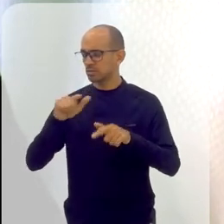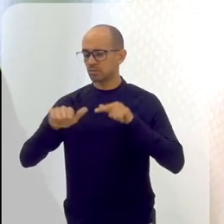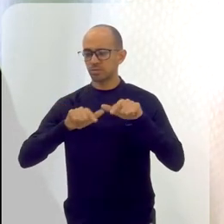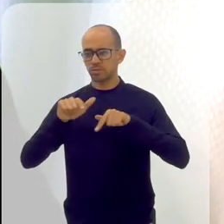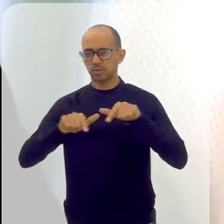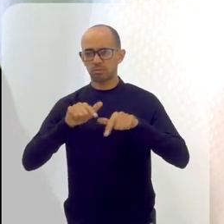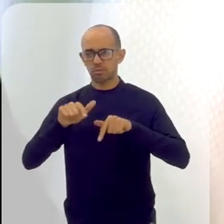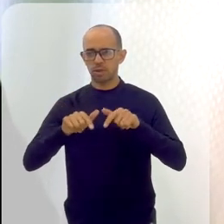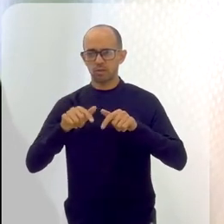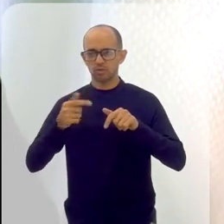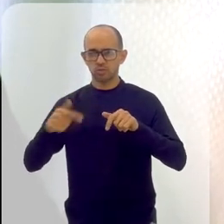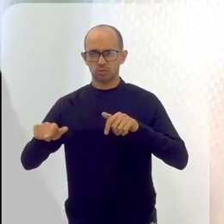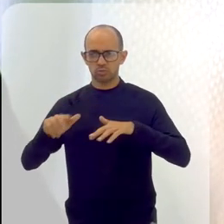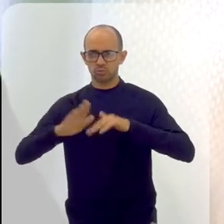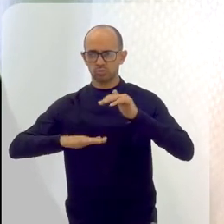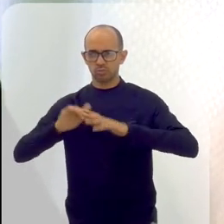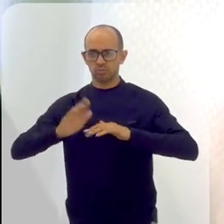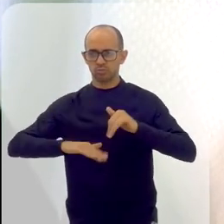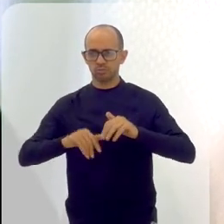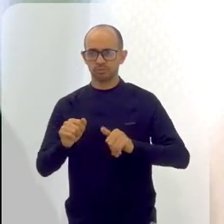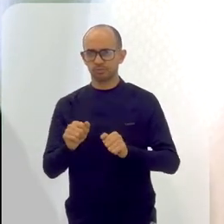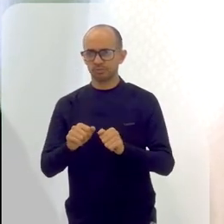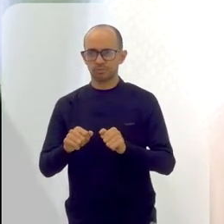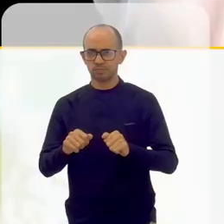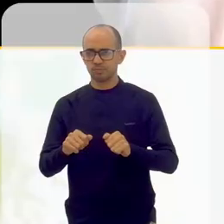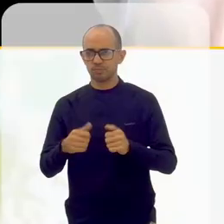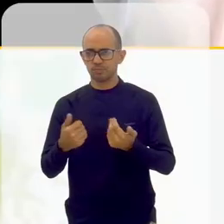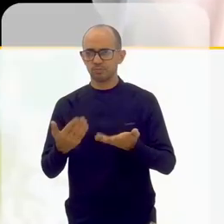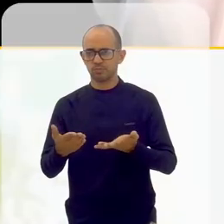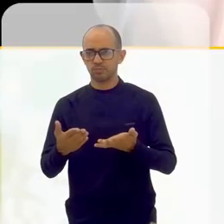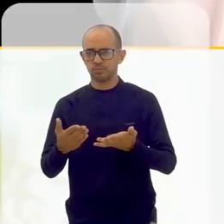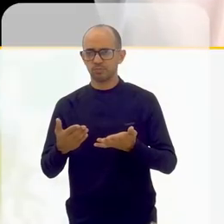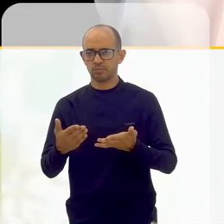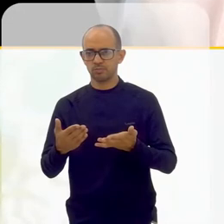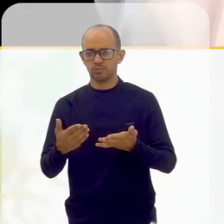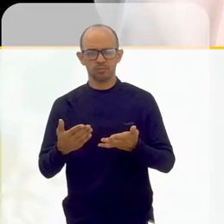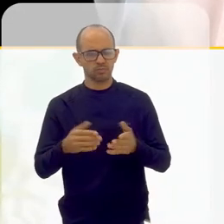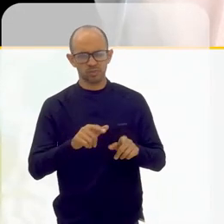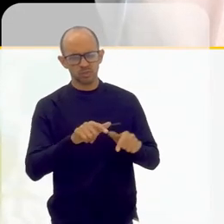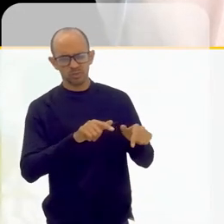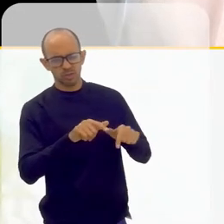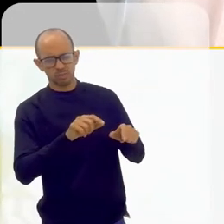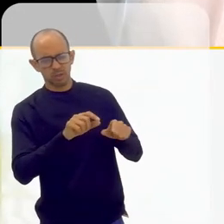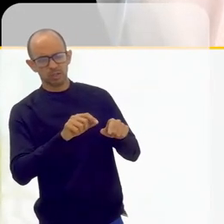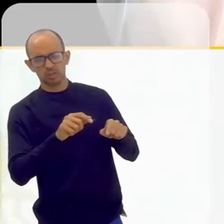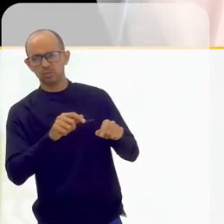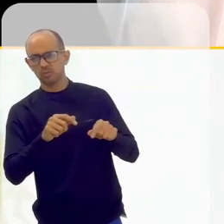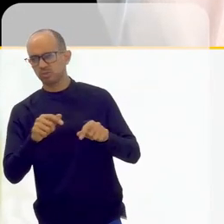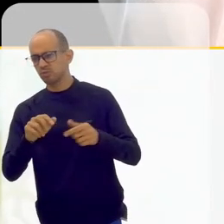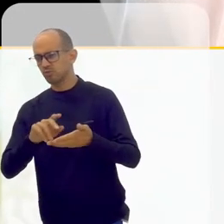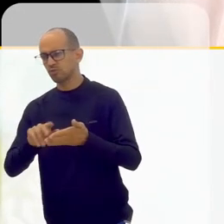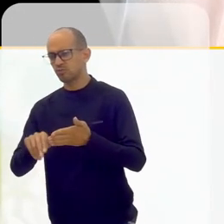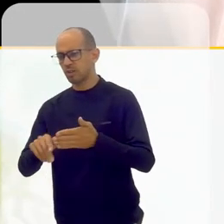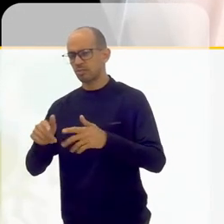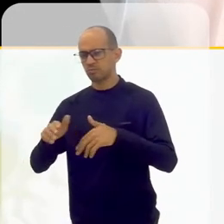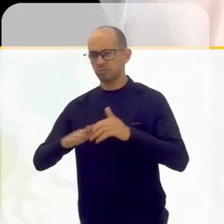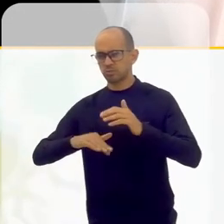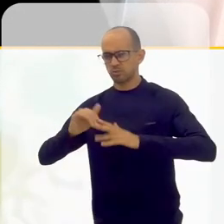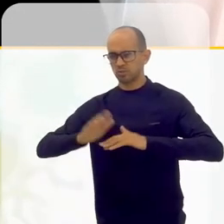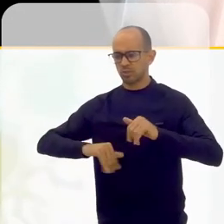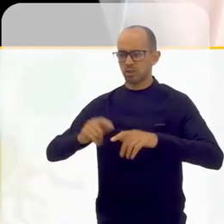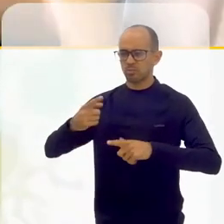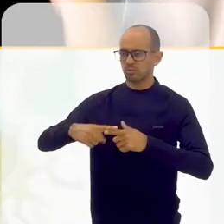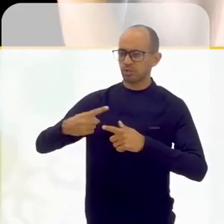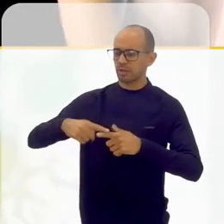parecia um trabalho de atores profissionais, eu comproço para você. De tão dentro... Um trabalho o quê? De atores profissionais, às vezes.